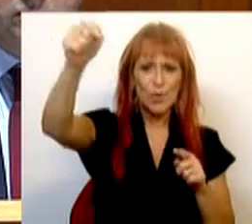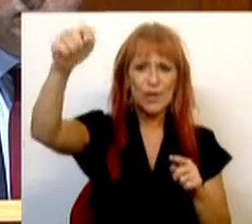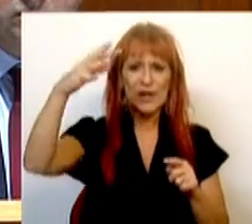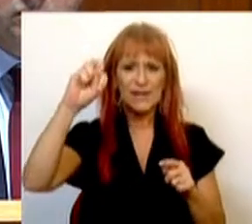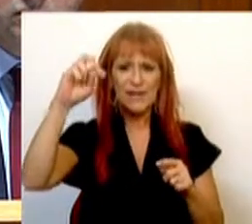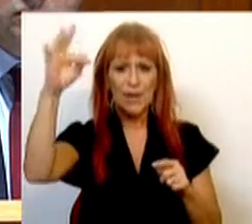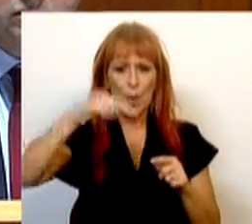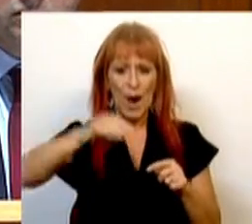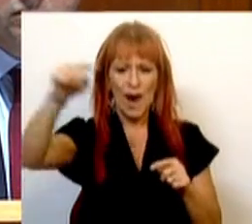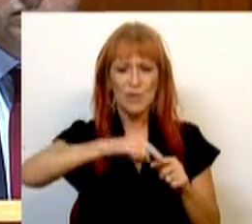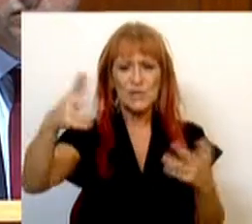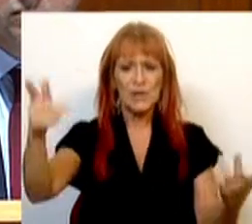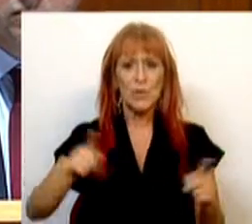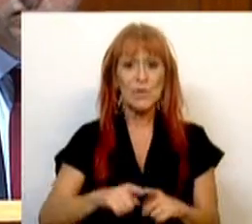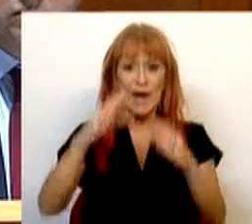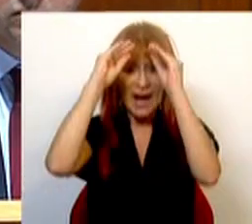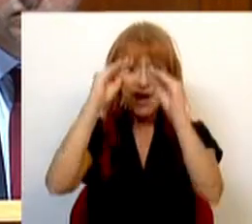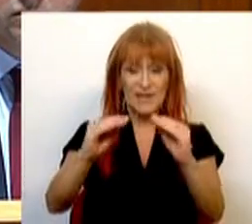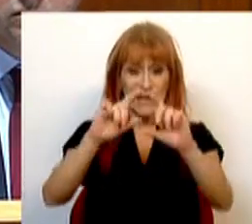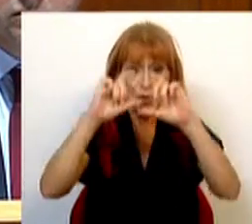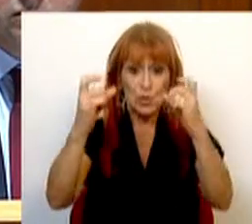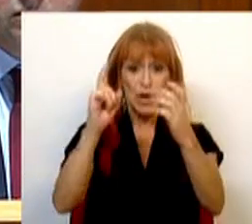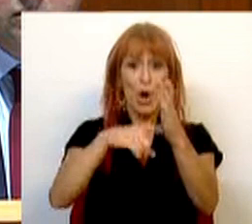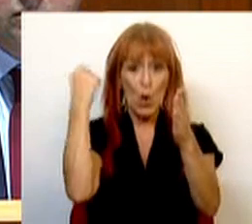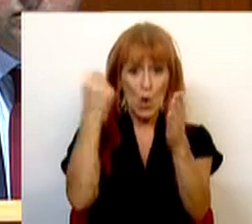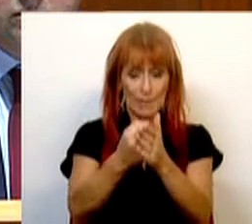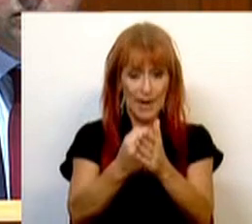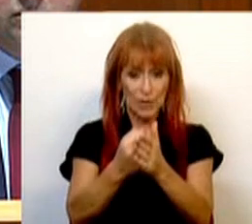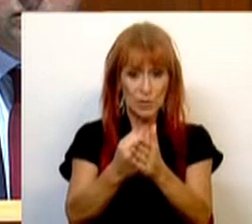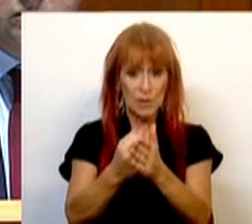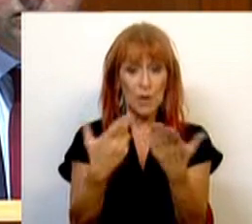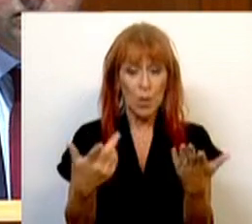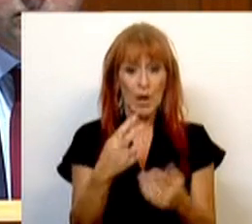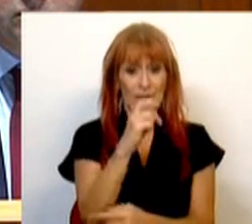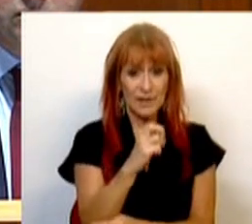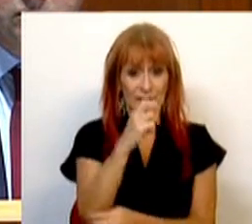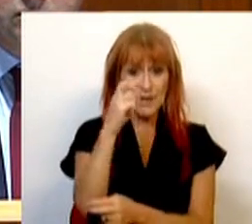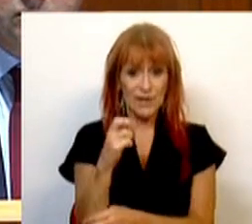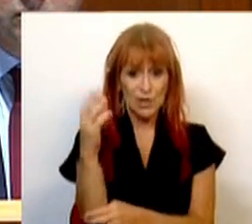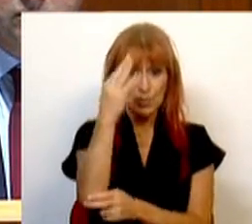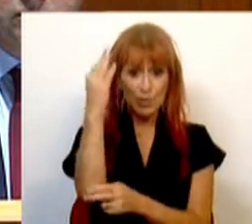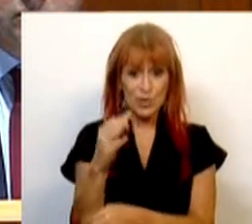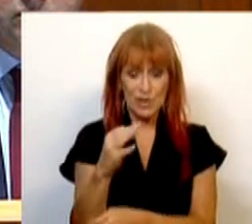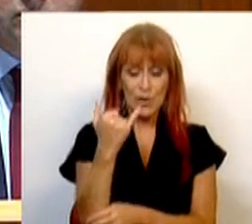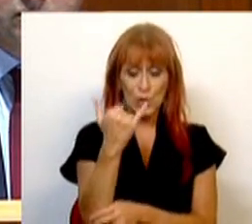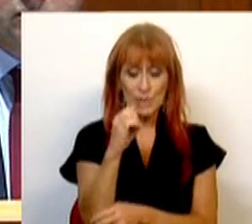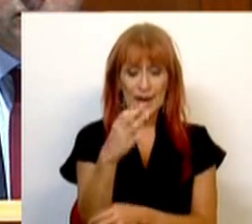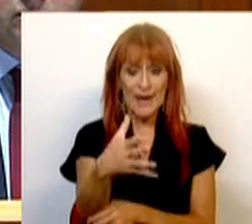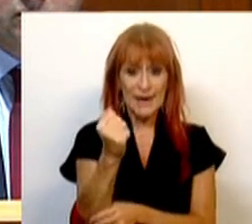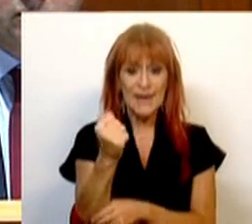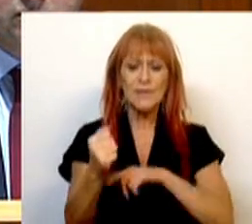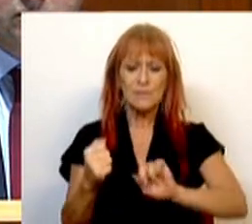anos que tem o ensino secundário completo passou de 33% em 2015